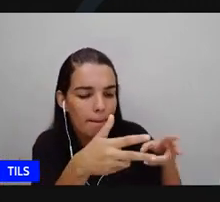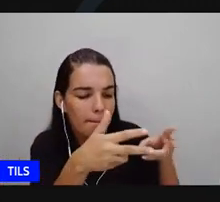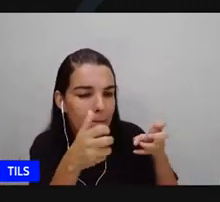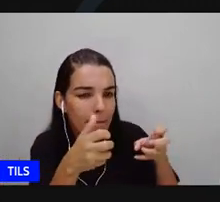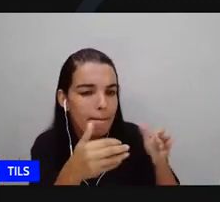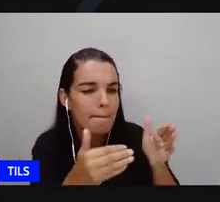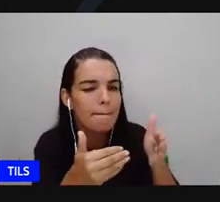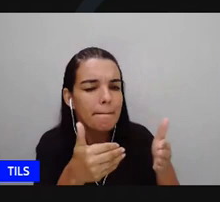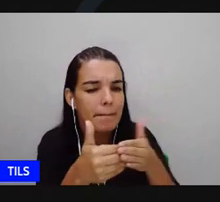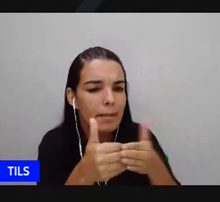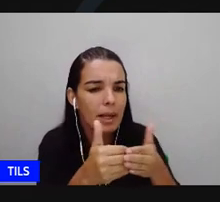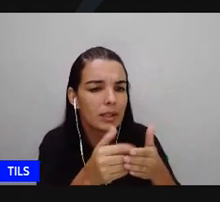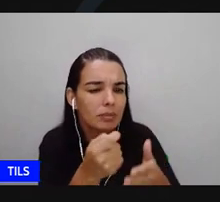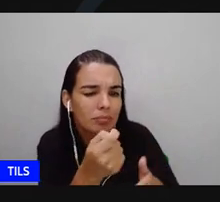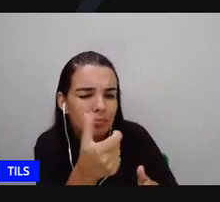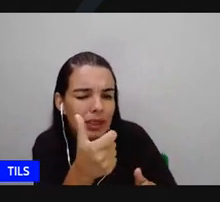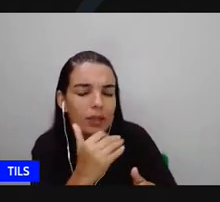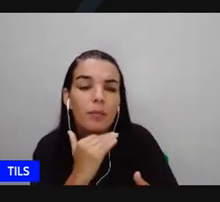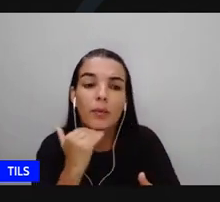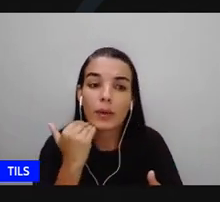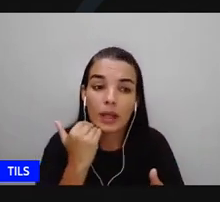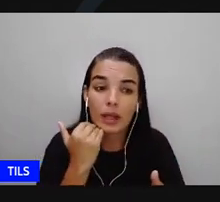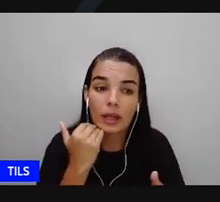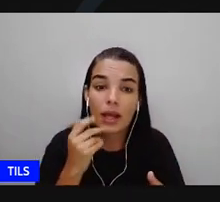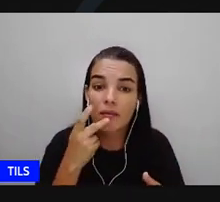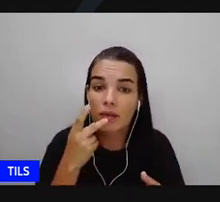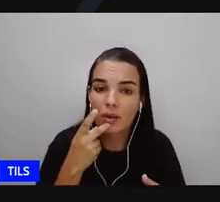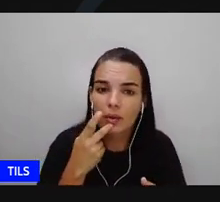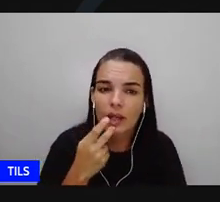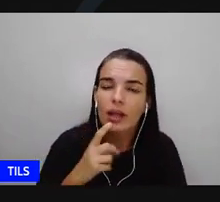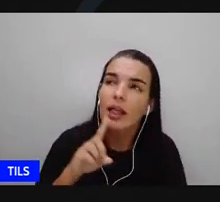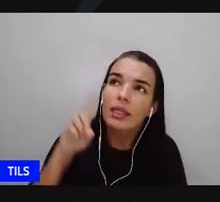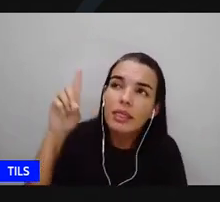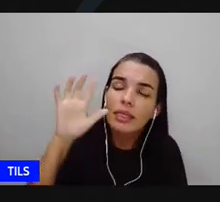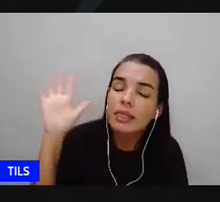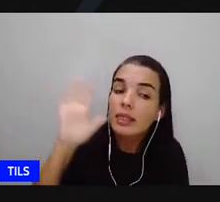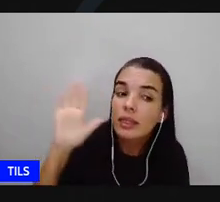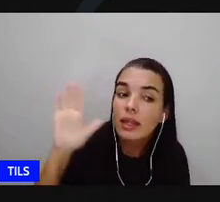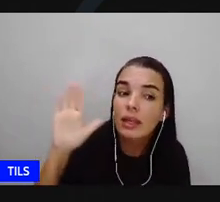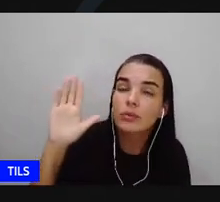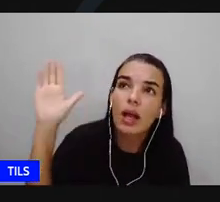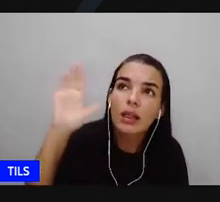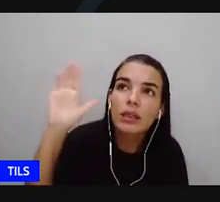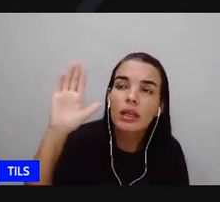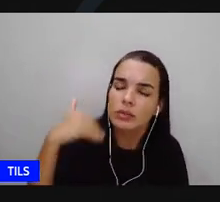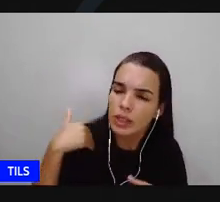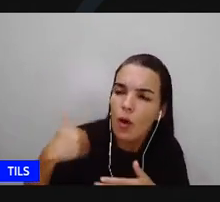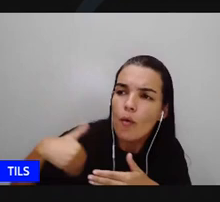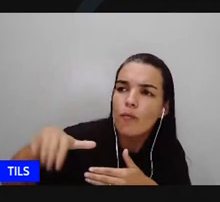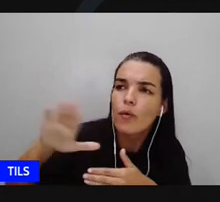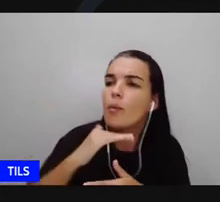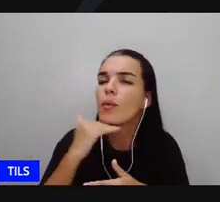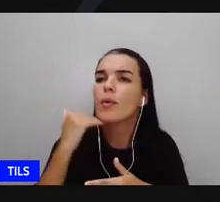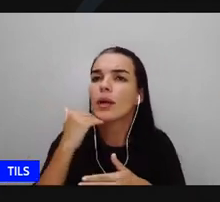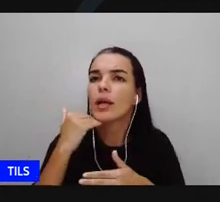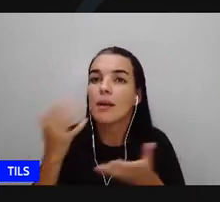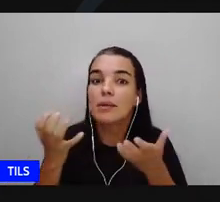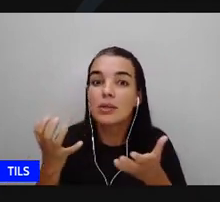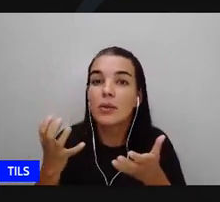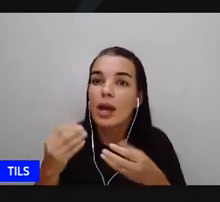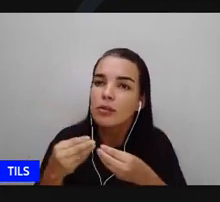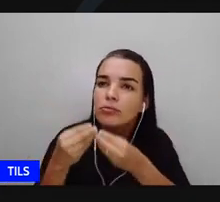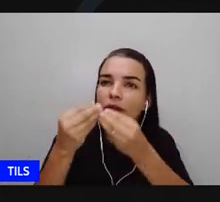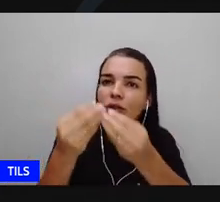adeus eu vou morrer e deixo esses versos ao meu país não tá falando pro Brasil minha gente